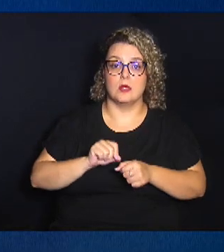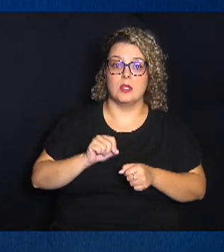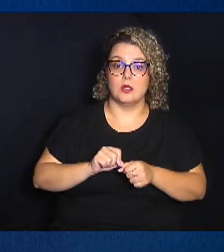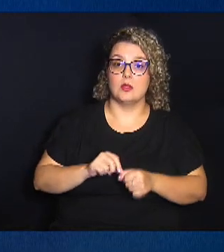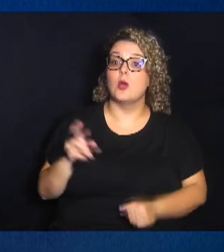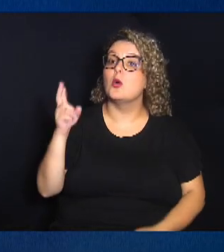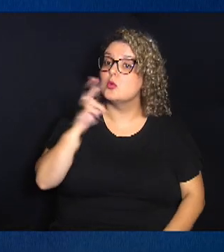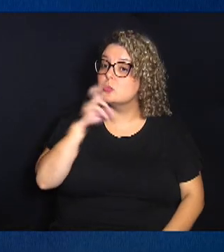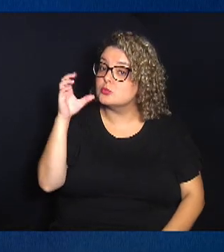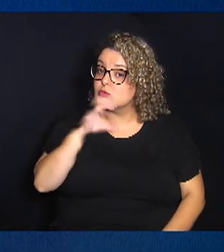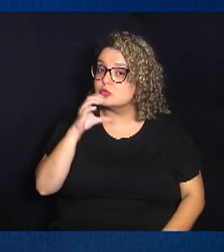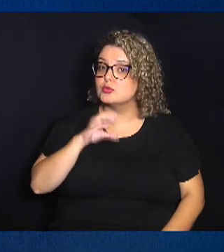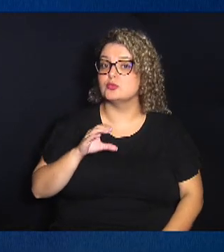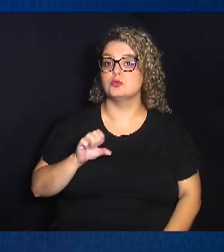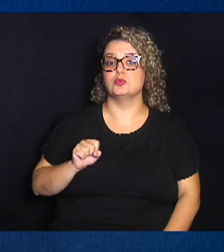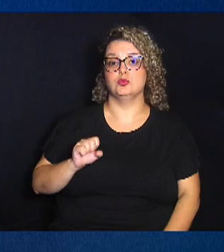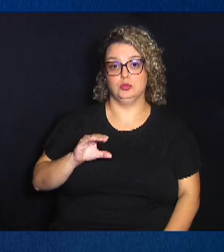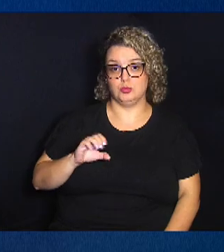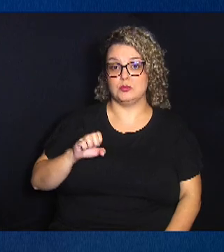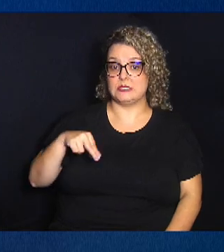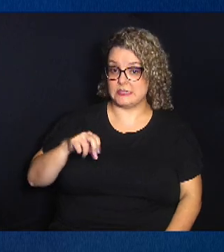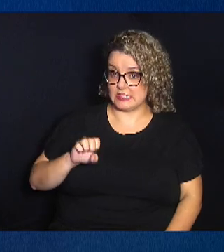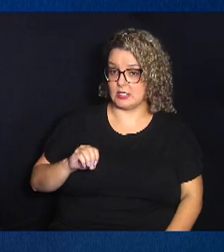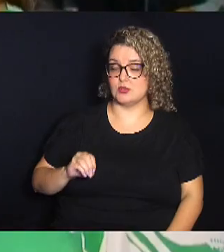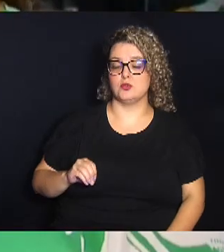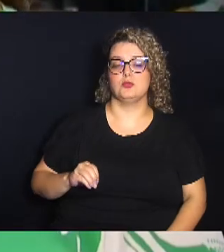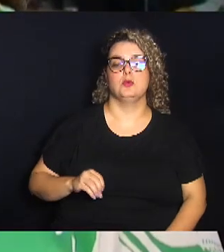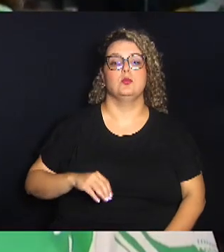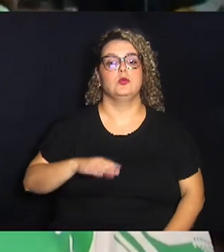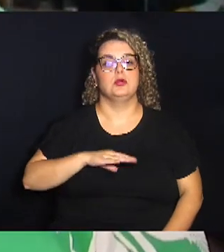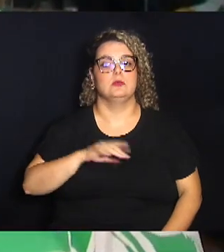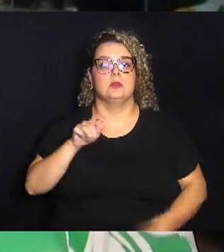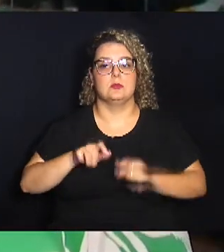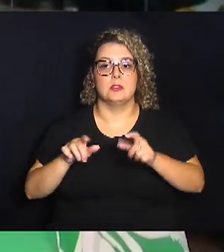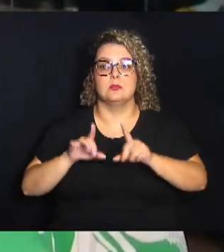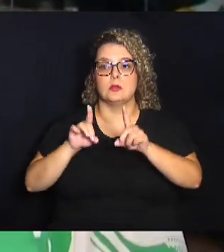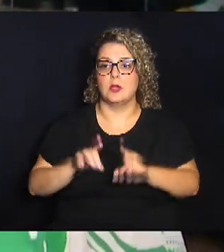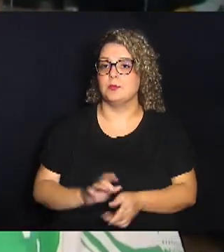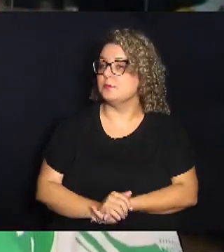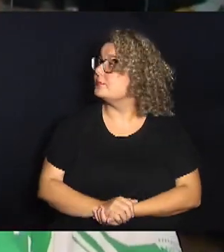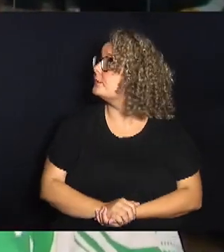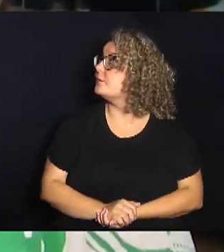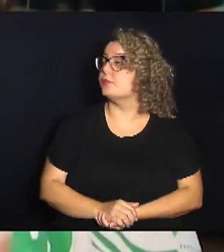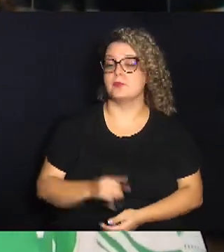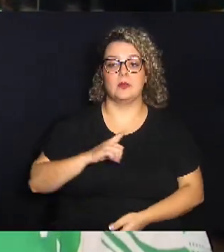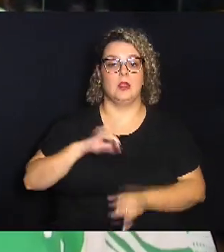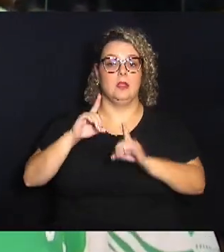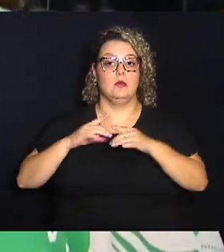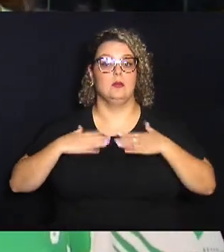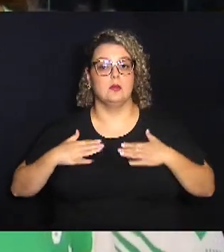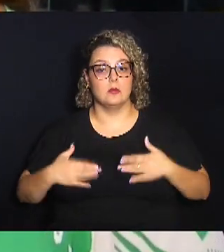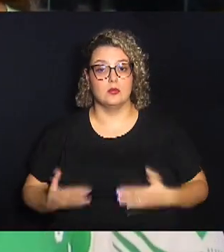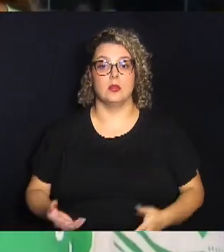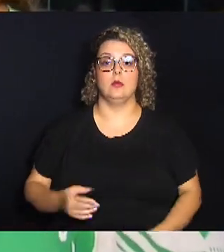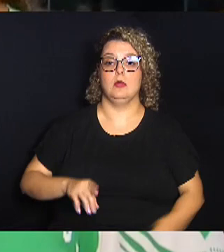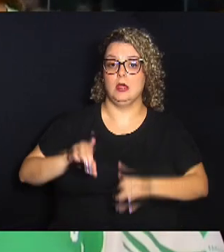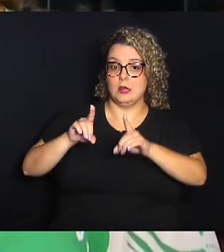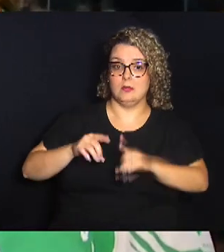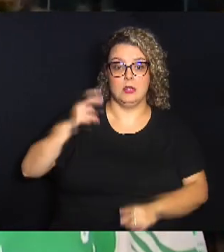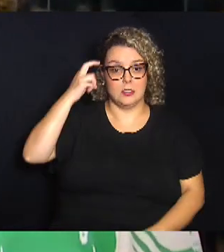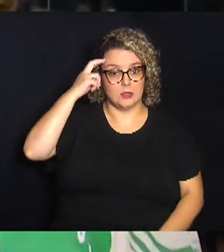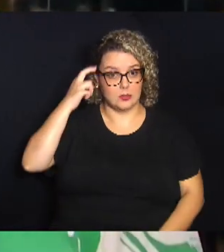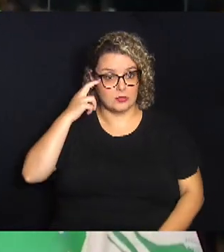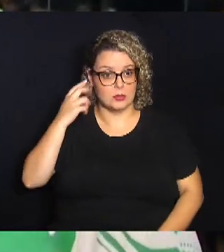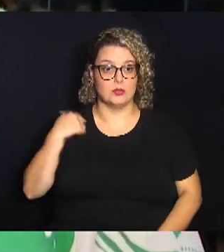urgência de um censo municipal das pessoas com deficiência. Tem a deficiência física, tem a deficiência intelectual, então